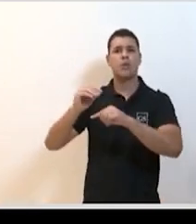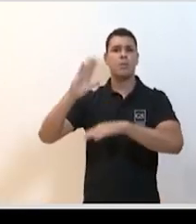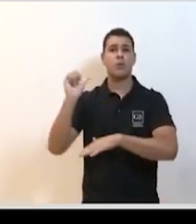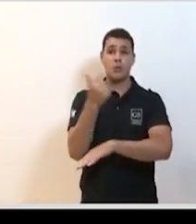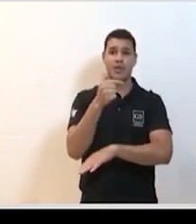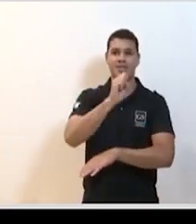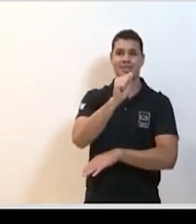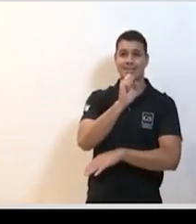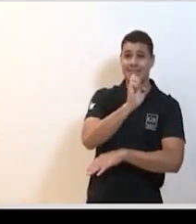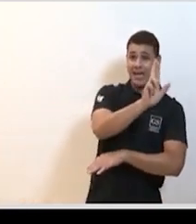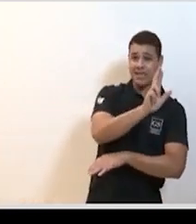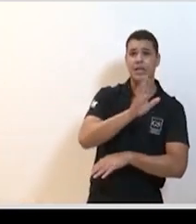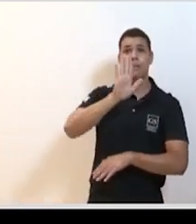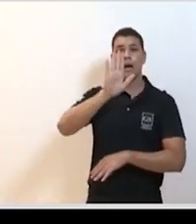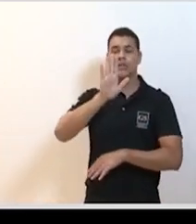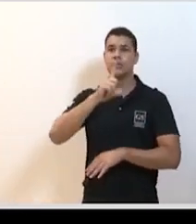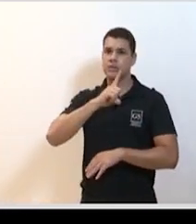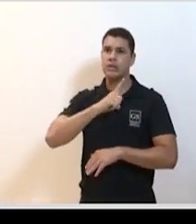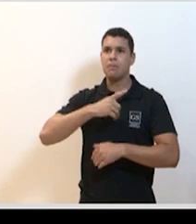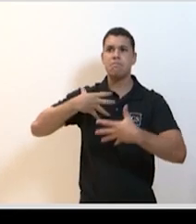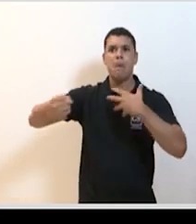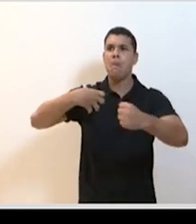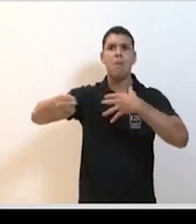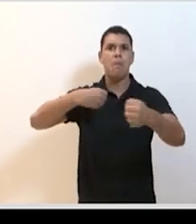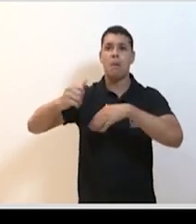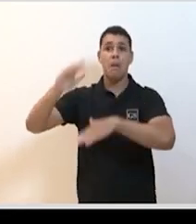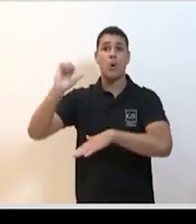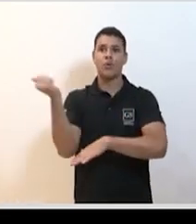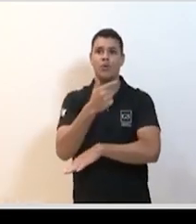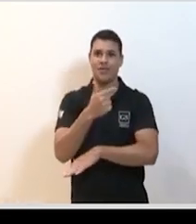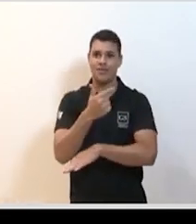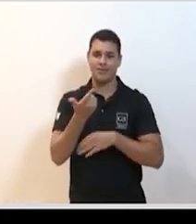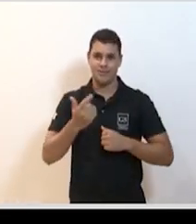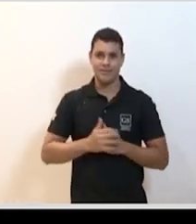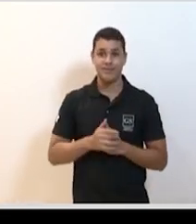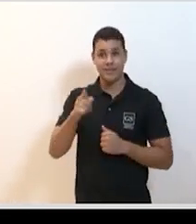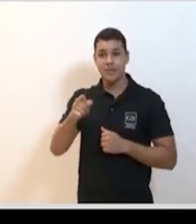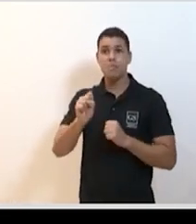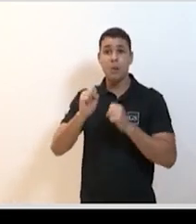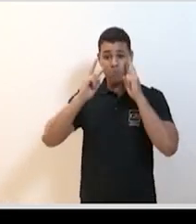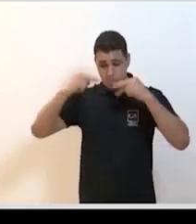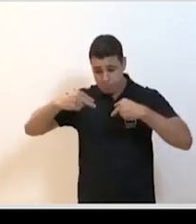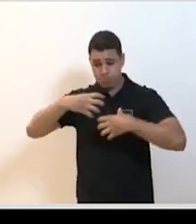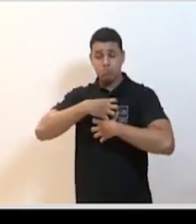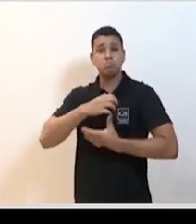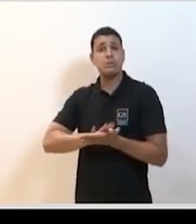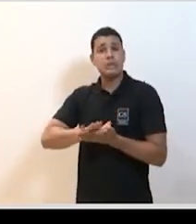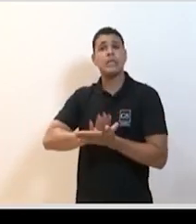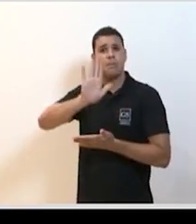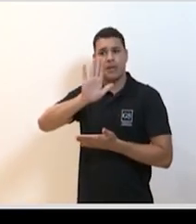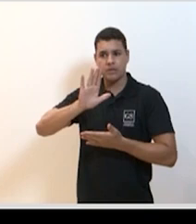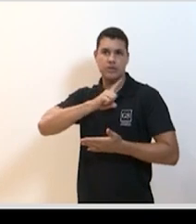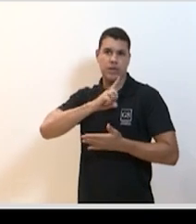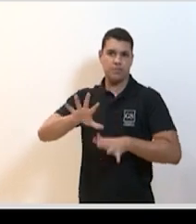SARS, mas, novamente, nós temos aí um número muito maior de pacientes infectados, oligosintomáticos, capazes de transmitir sem perceber. Próximo, por